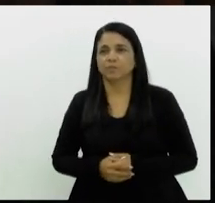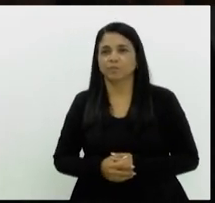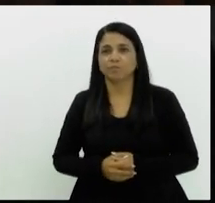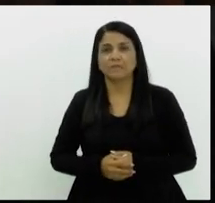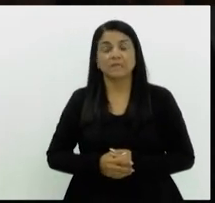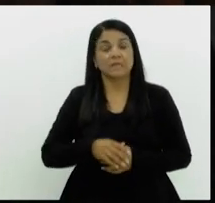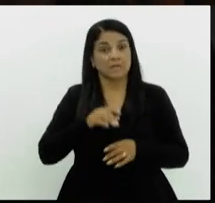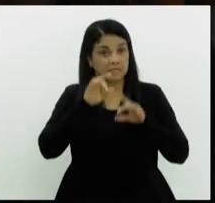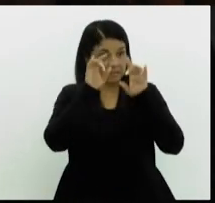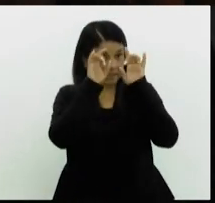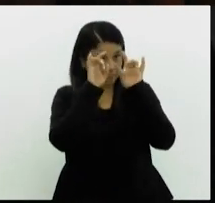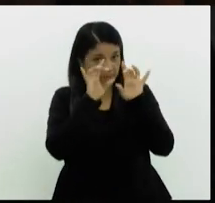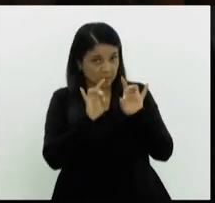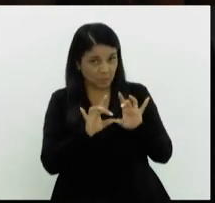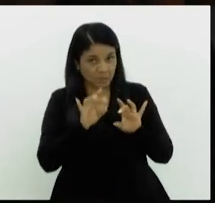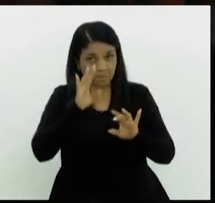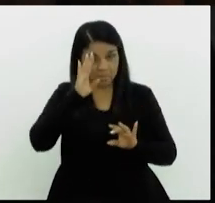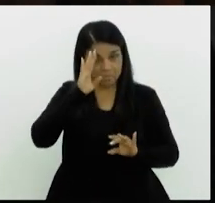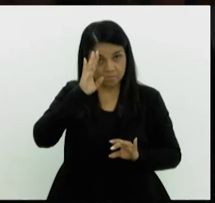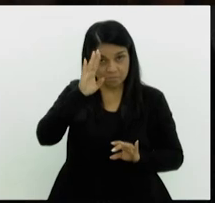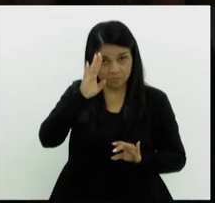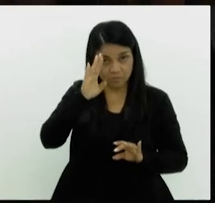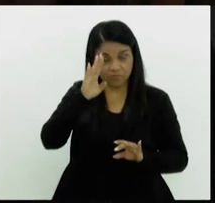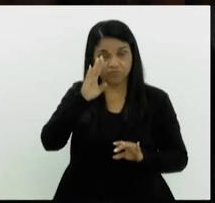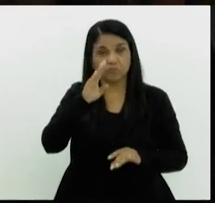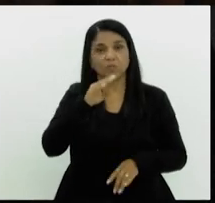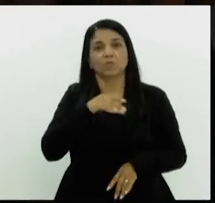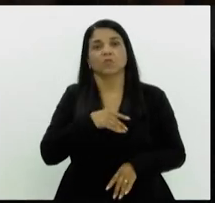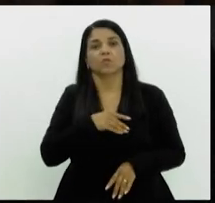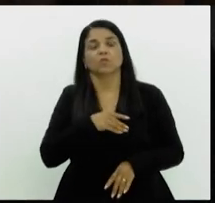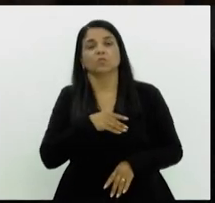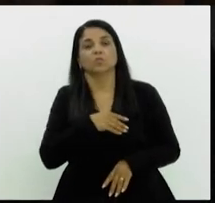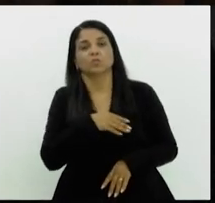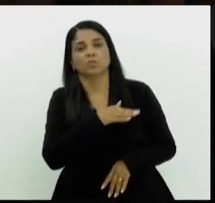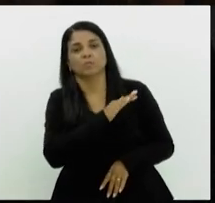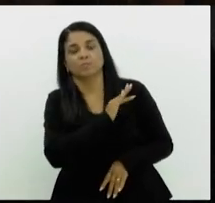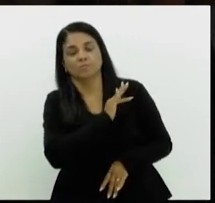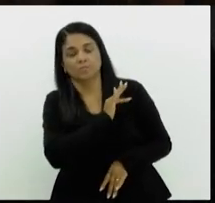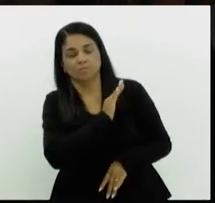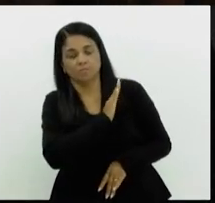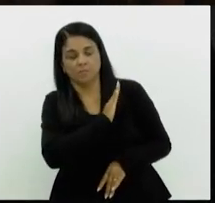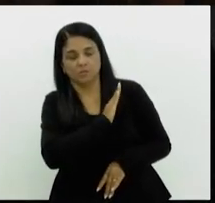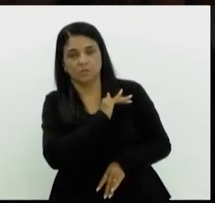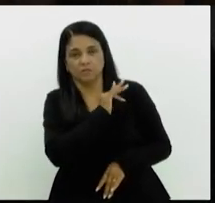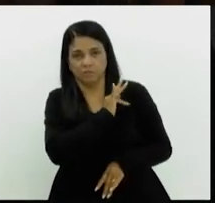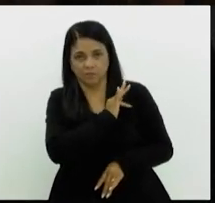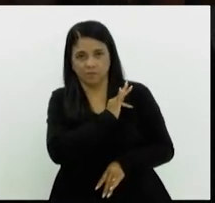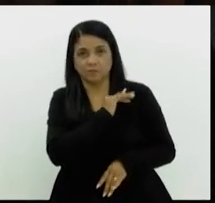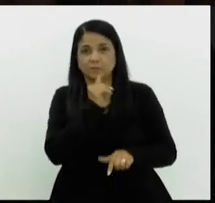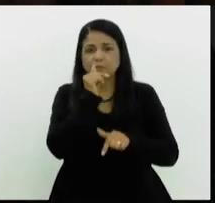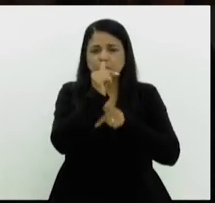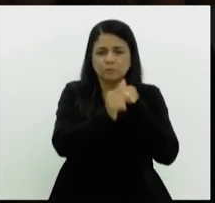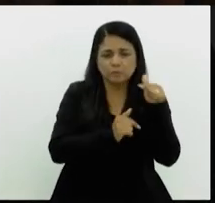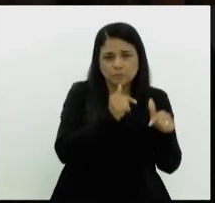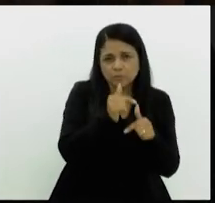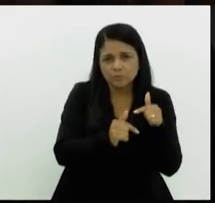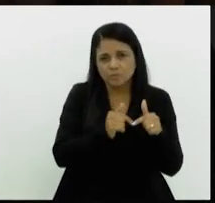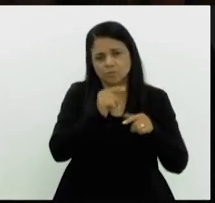especial, o sul-fluminense. O trabalhador, a trabalhadora,